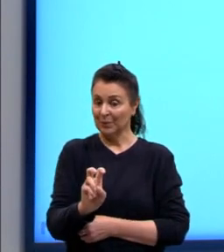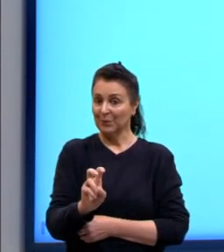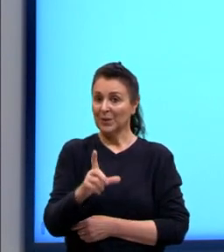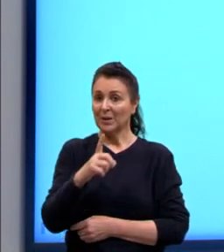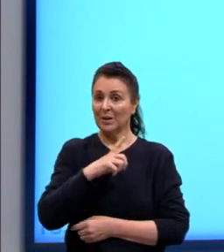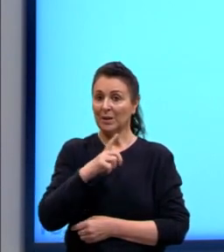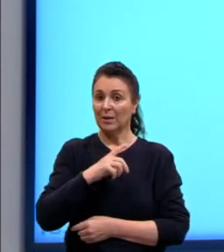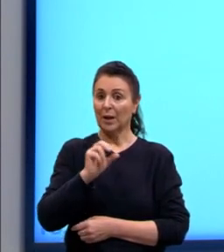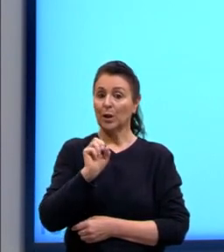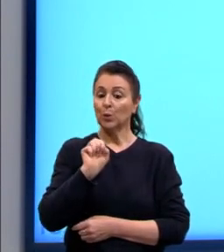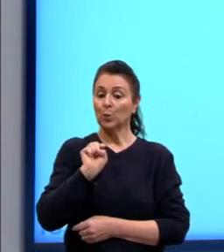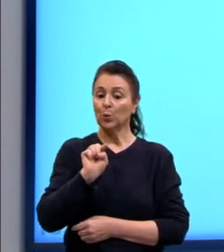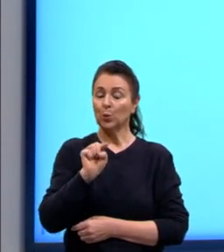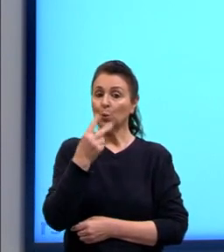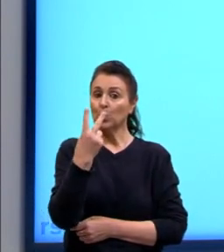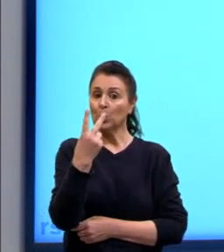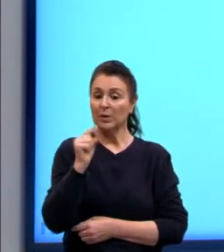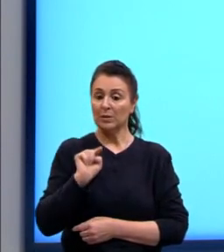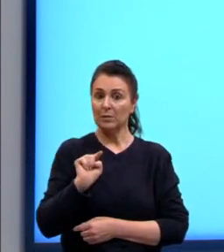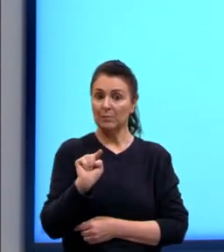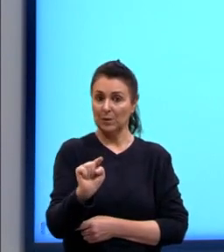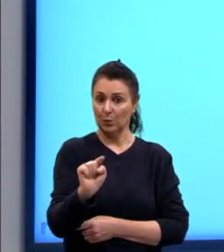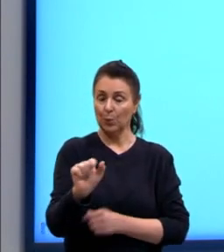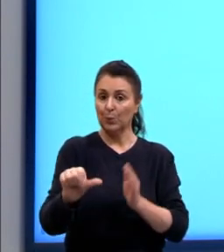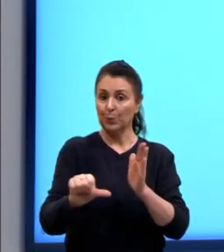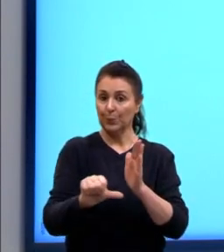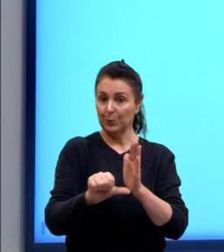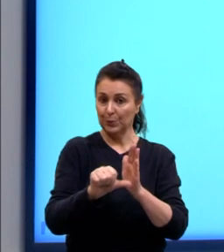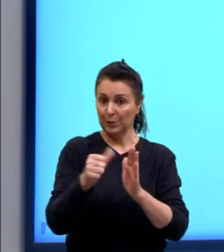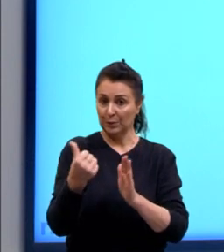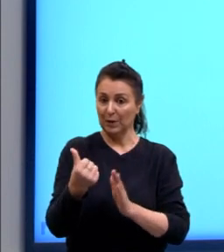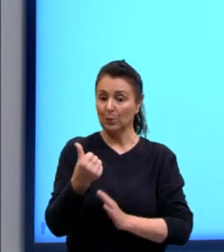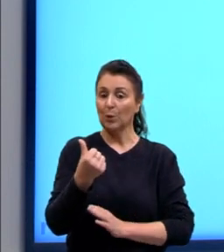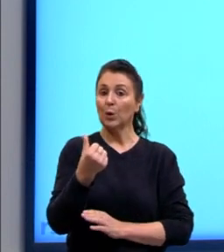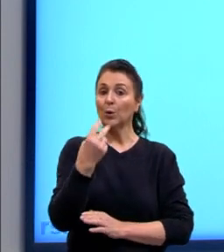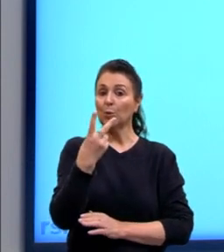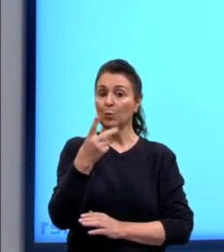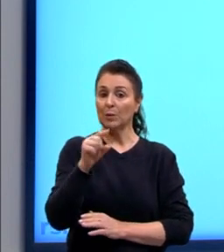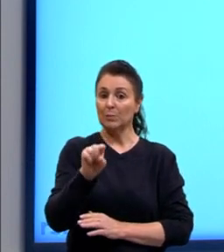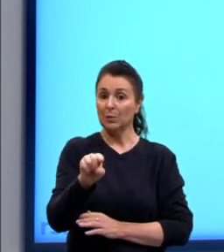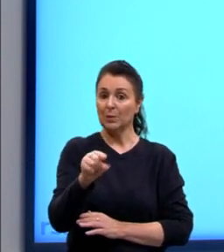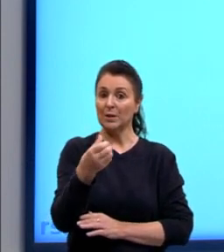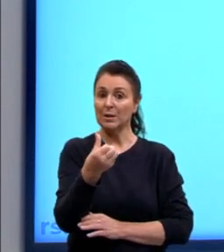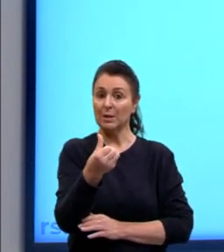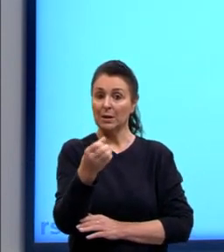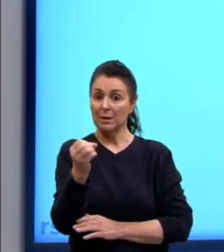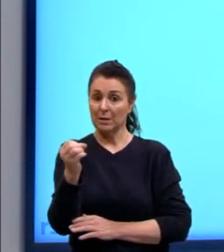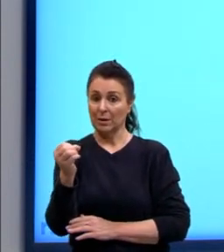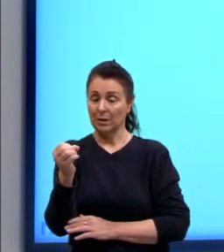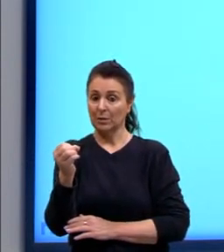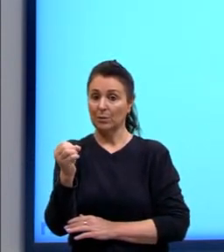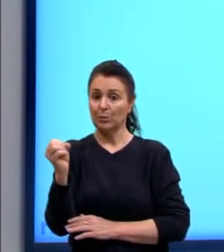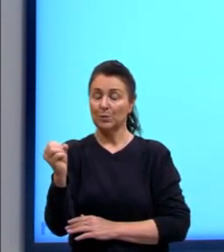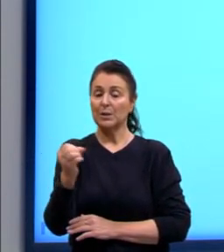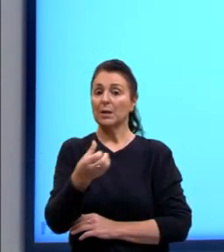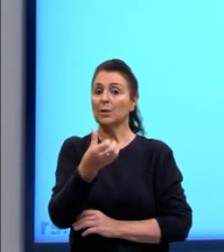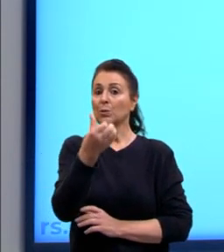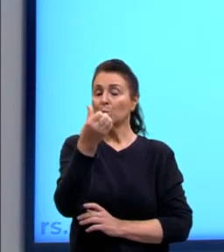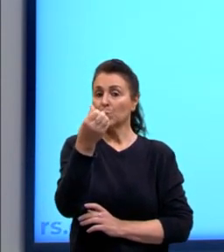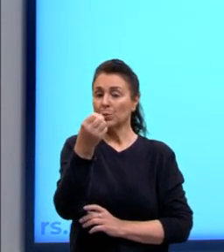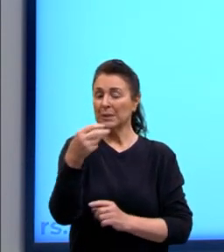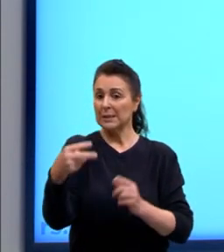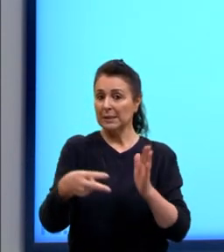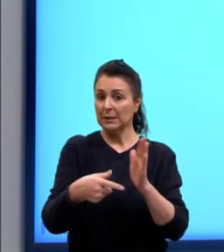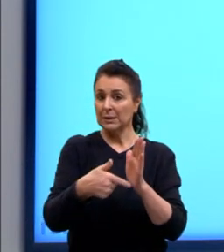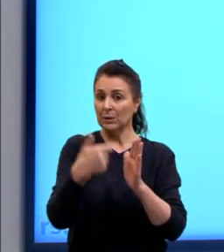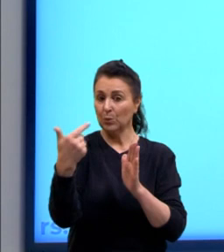temos 2.000 vendas no primeiro semestre e 2.600 vendas no segundo semestre. Aumento do